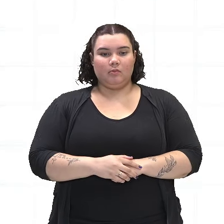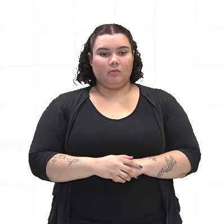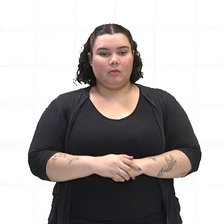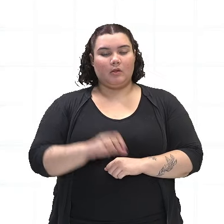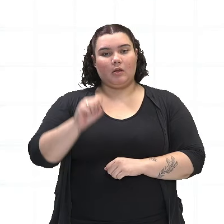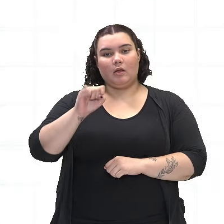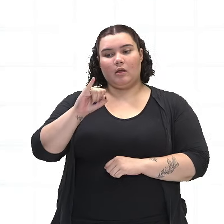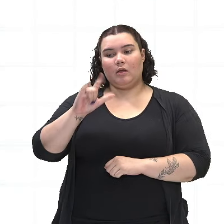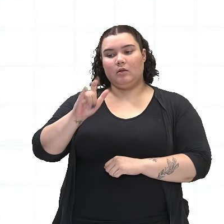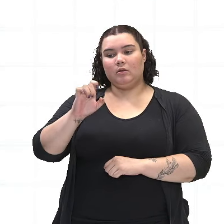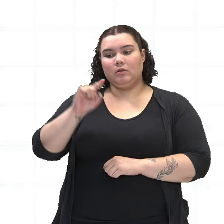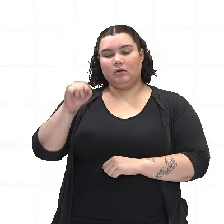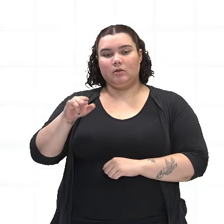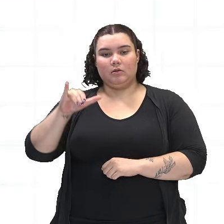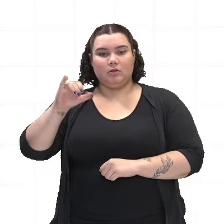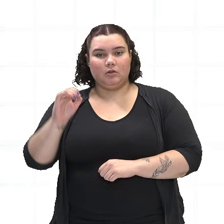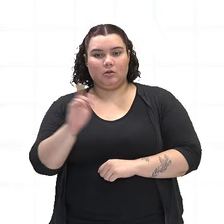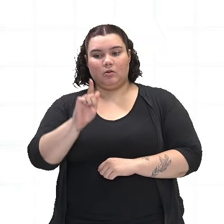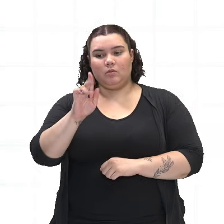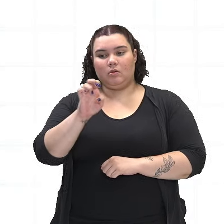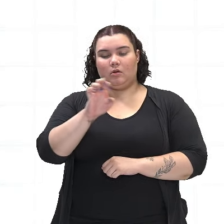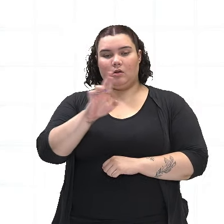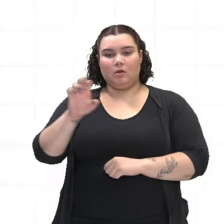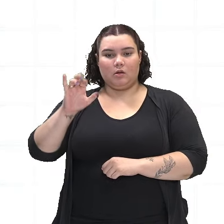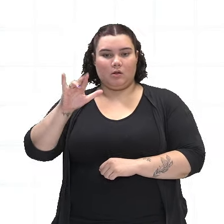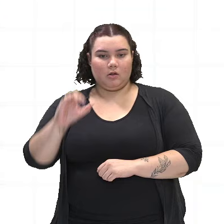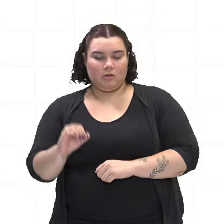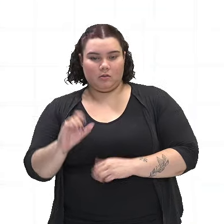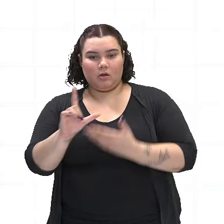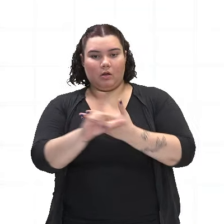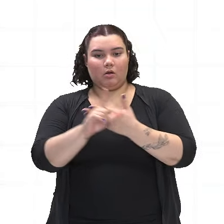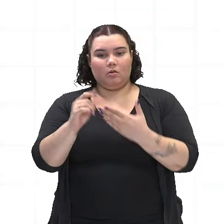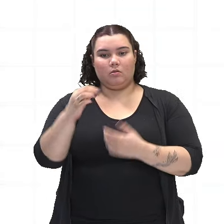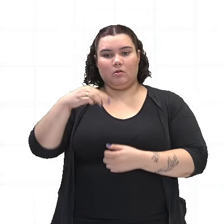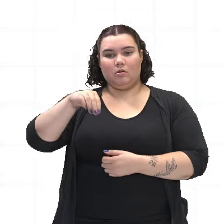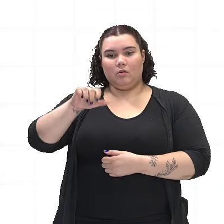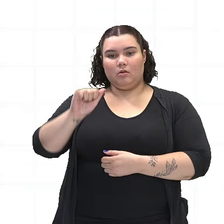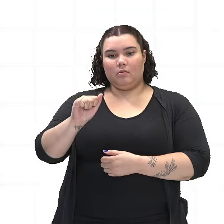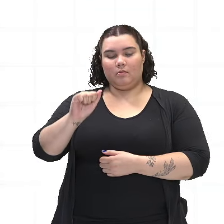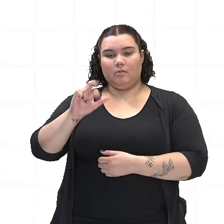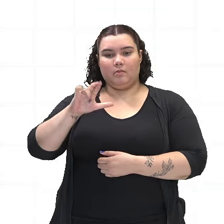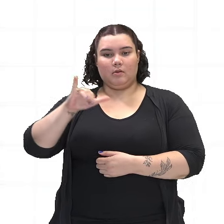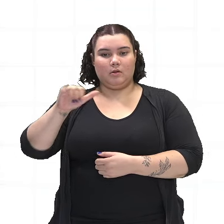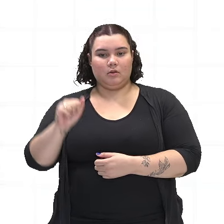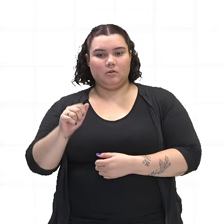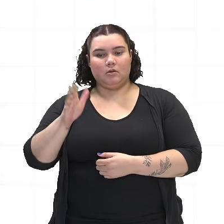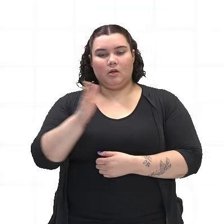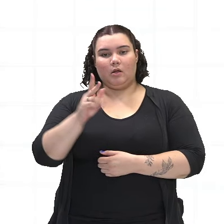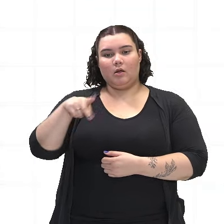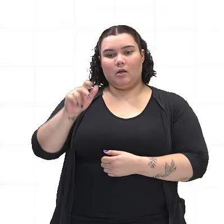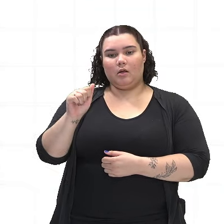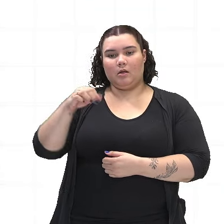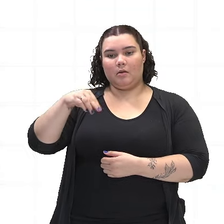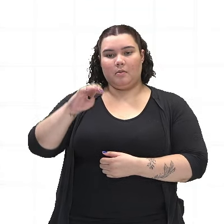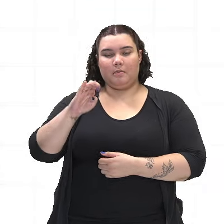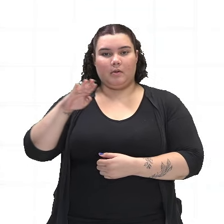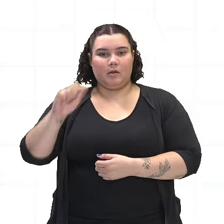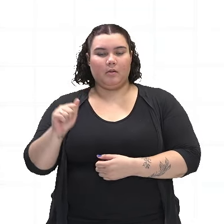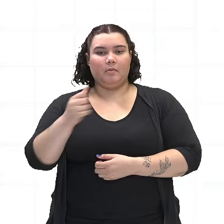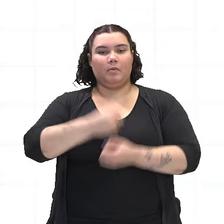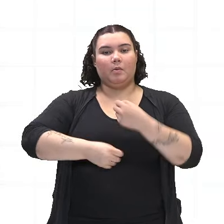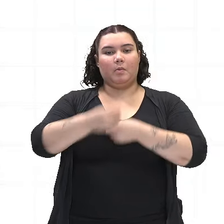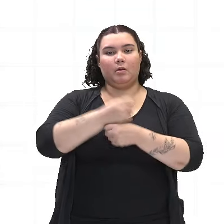Guerreiro, de Márcia Gambeba, de 1979.